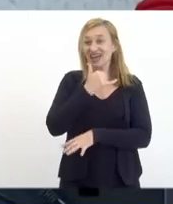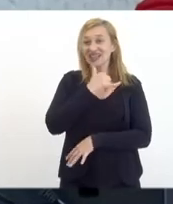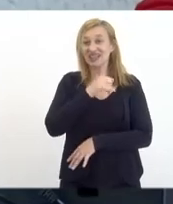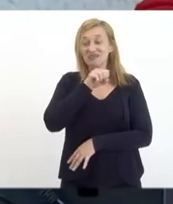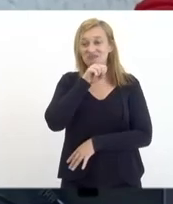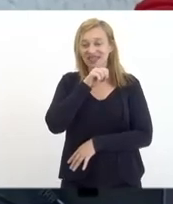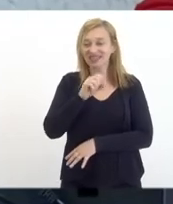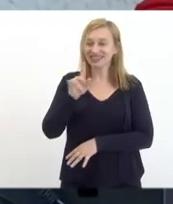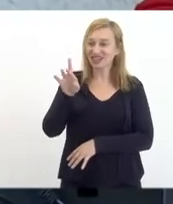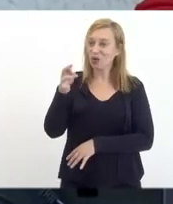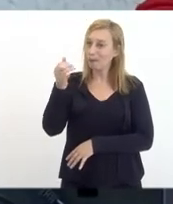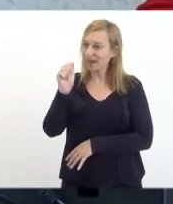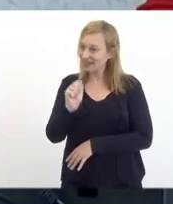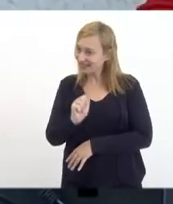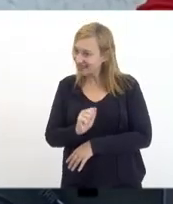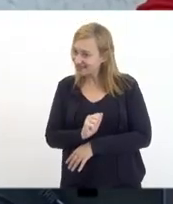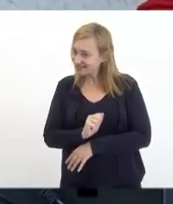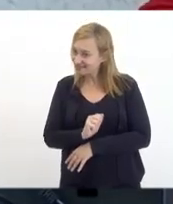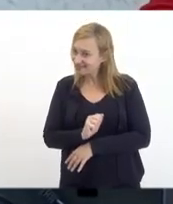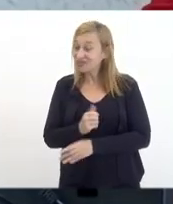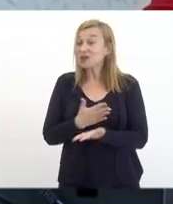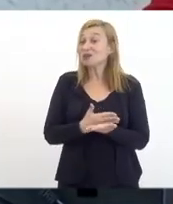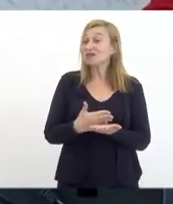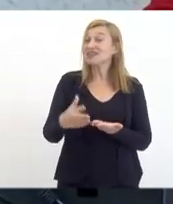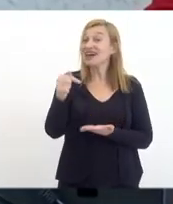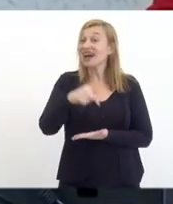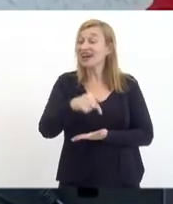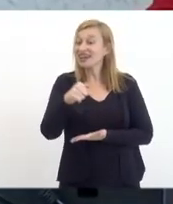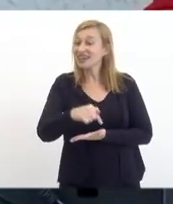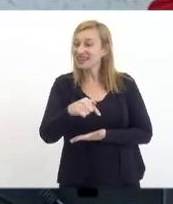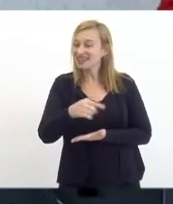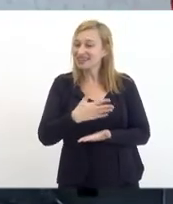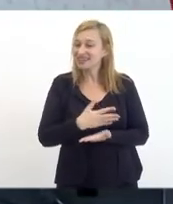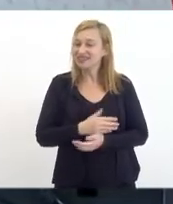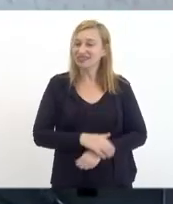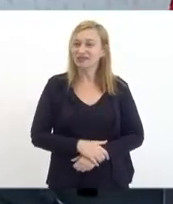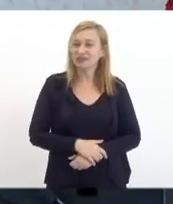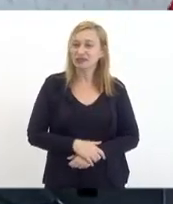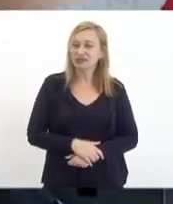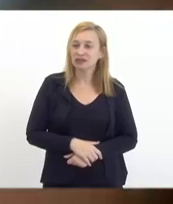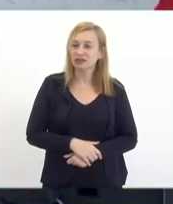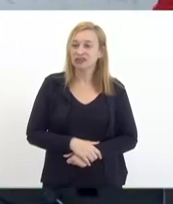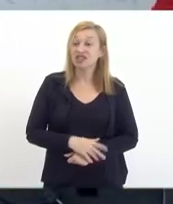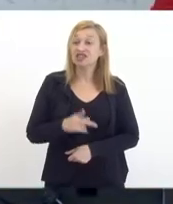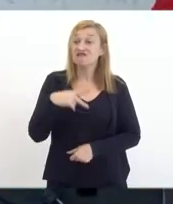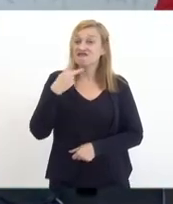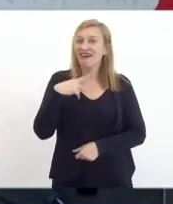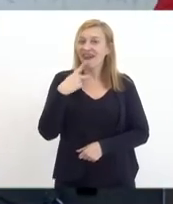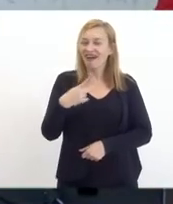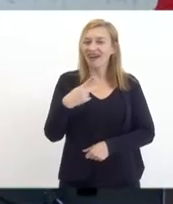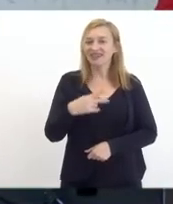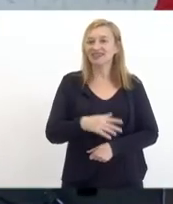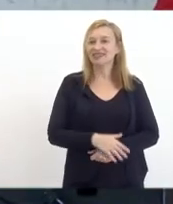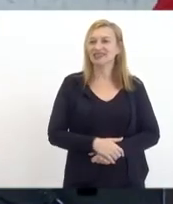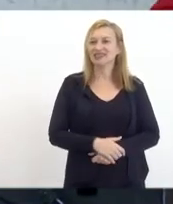seropédica começar por aqui esse pontapé e dizer que